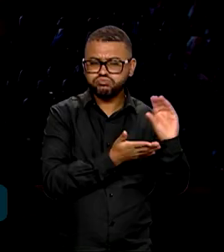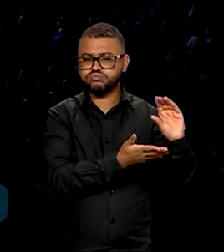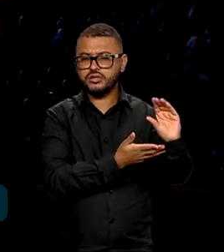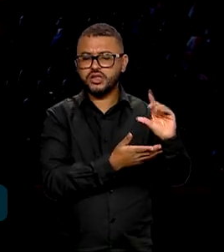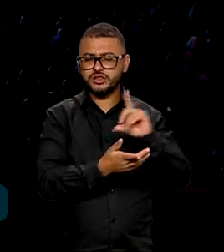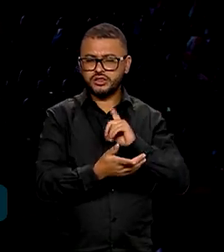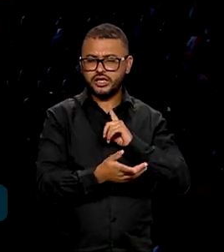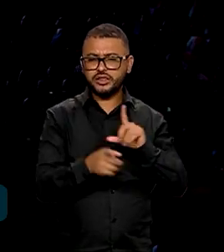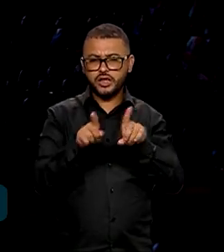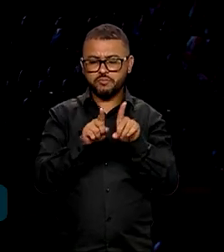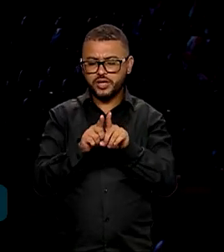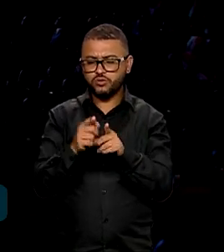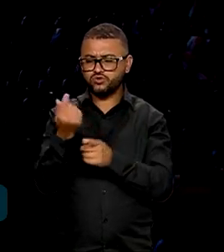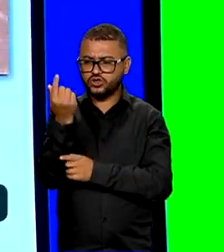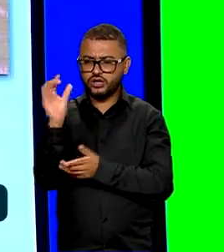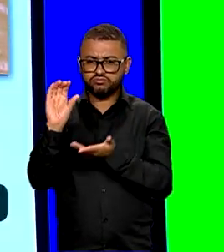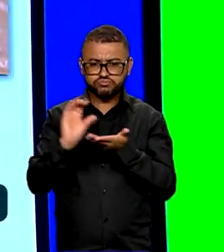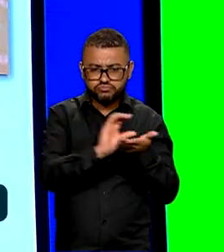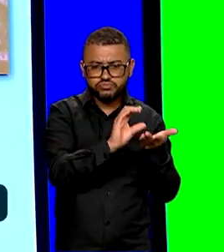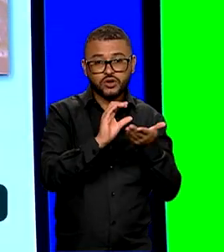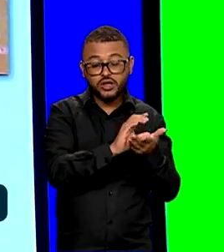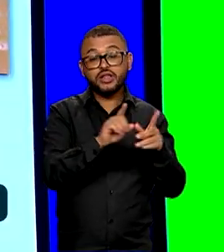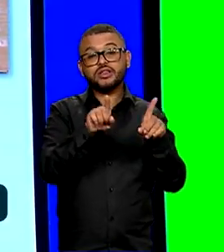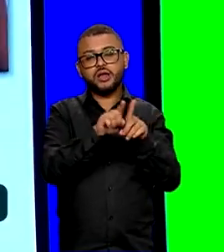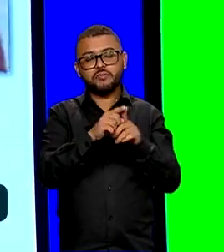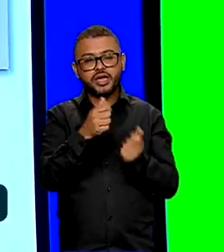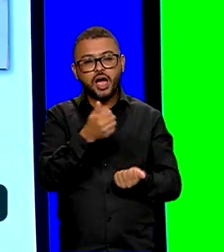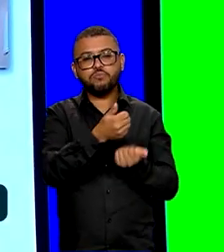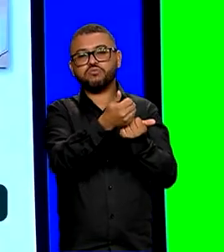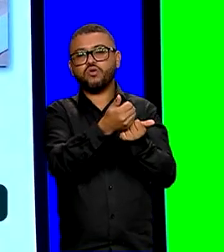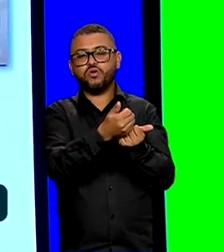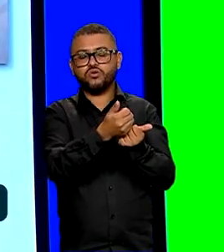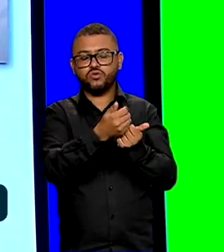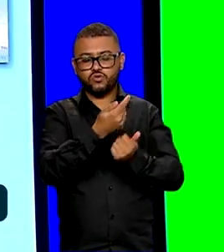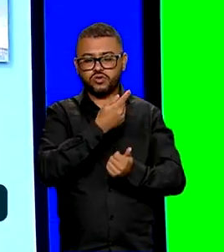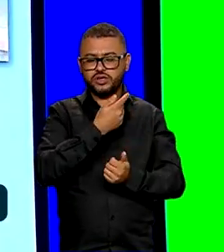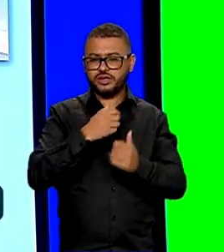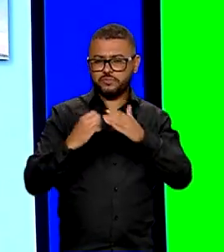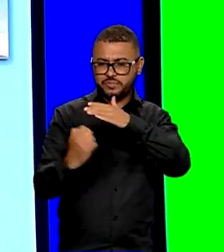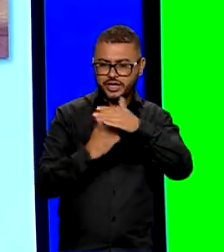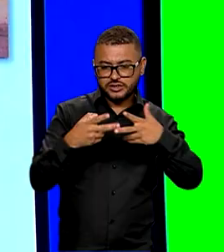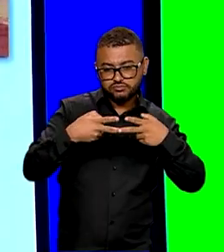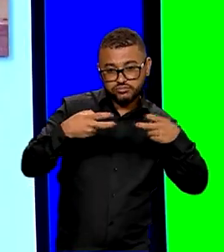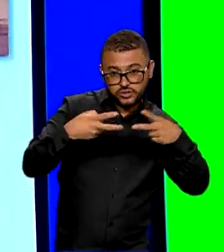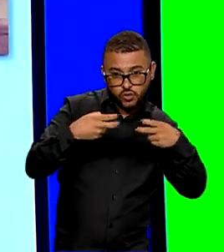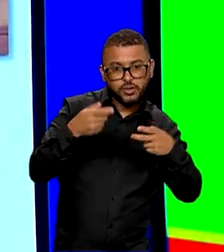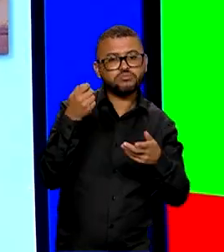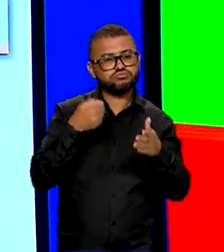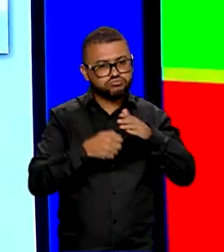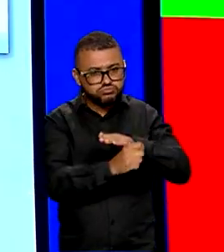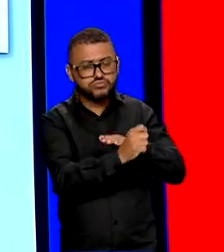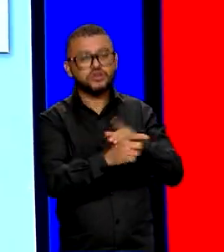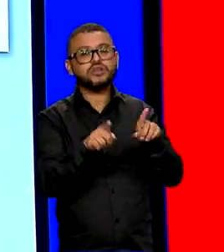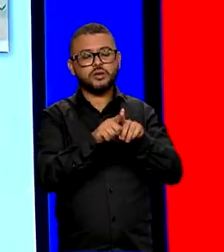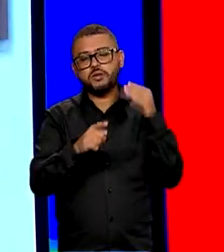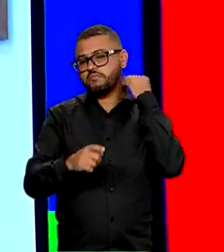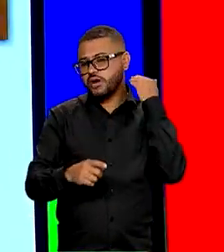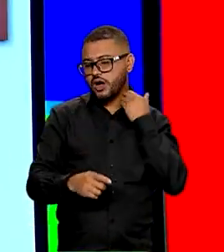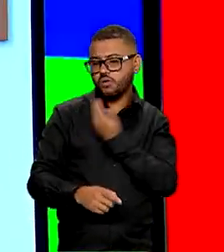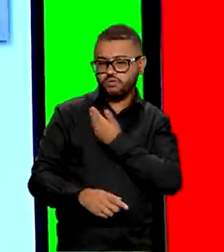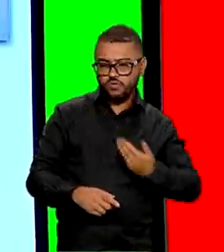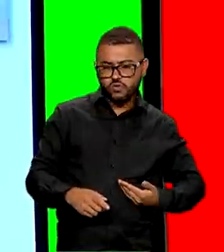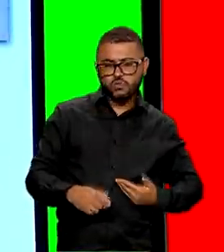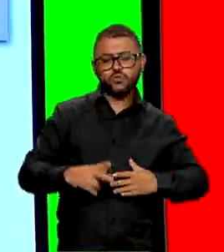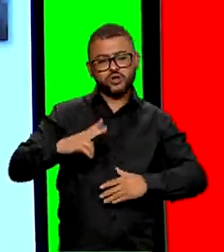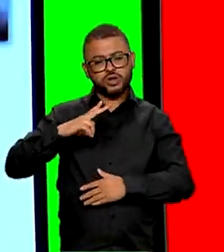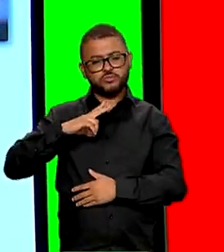recursos da União, o programa também vai contar com verbas de estatais, como a Petrobras, financiamento dos bancos públicos e do setor